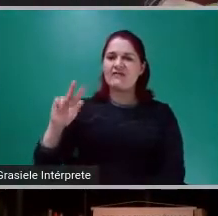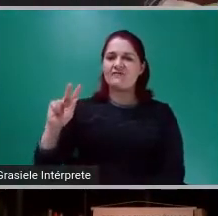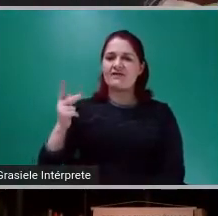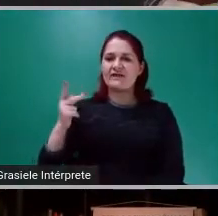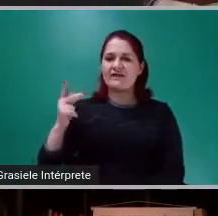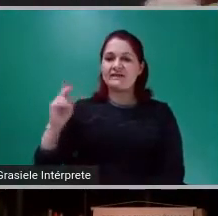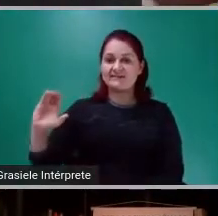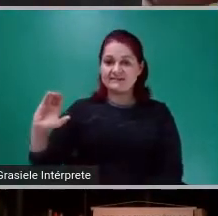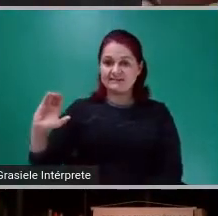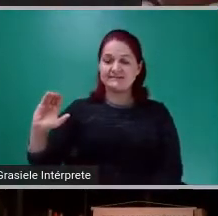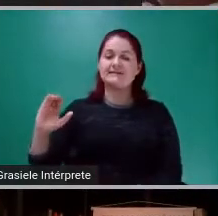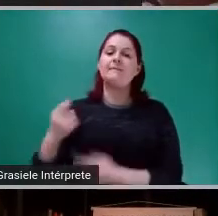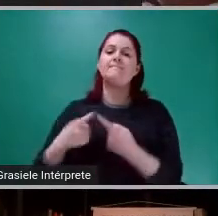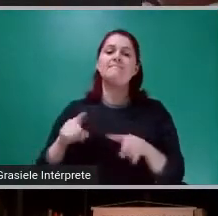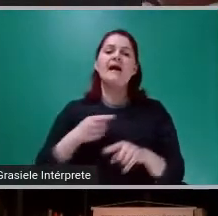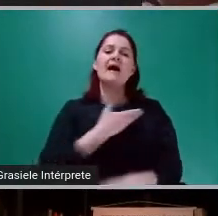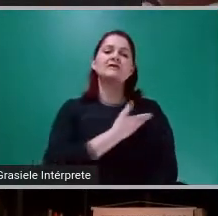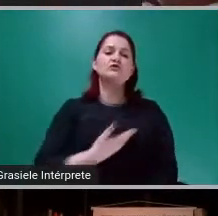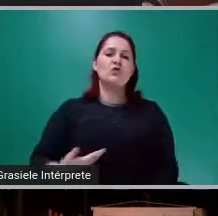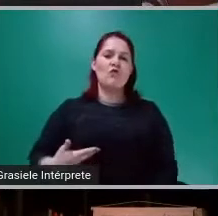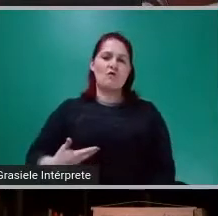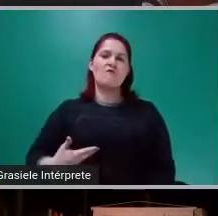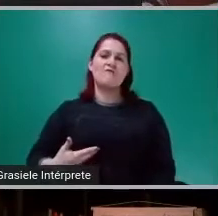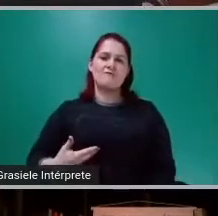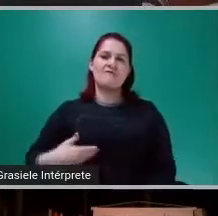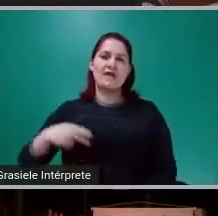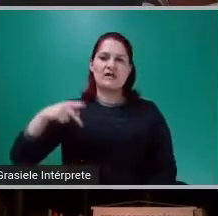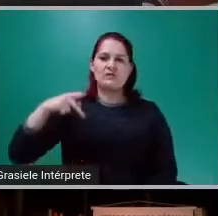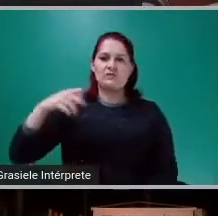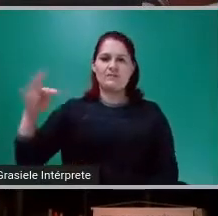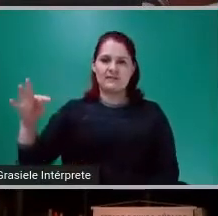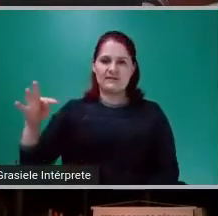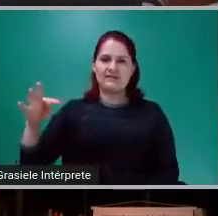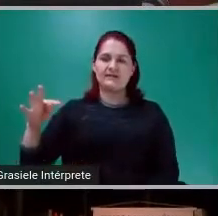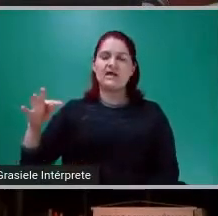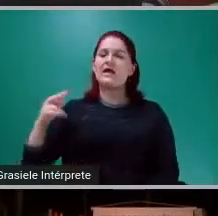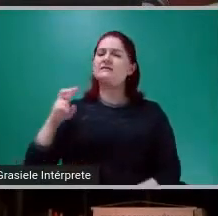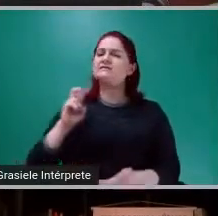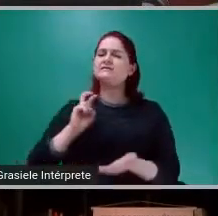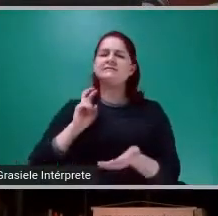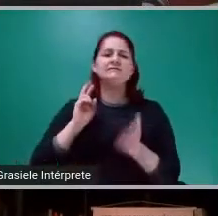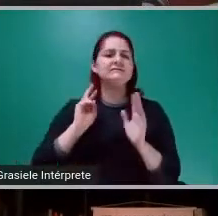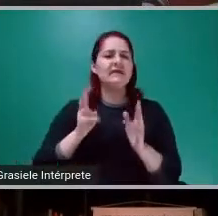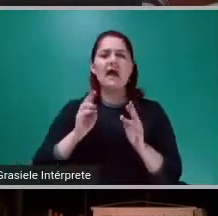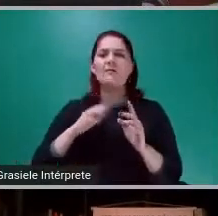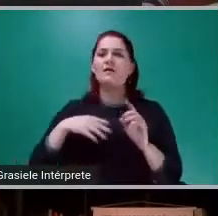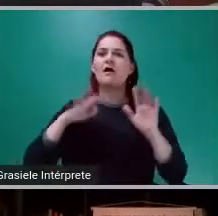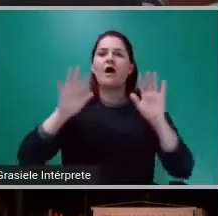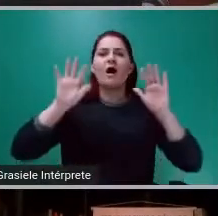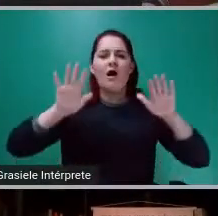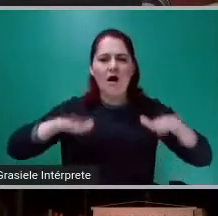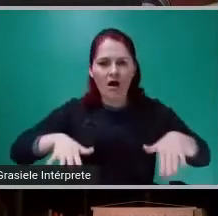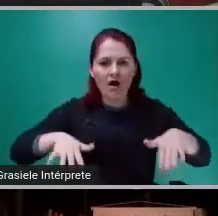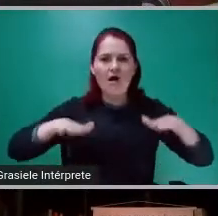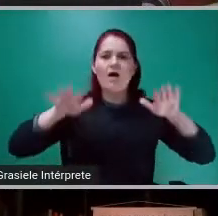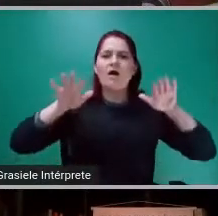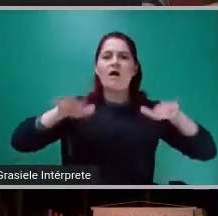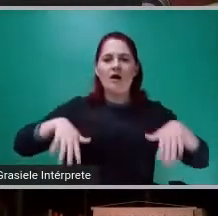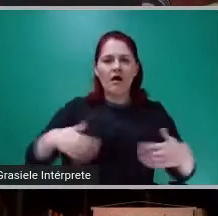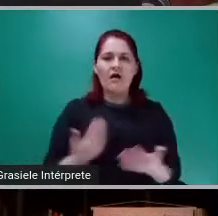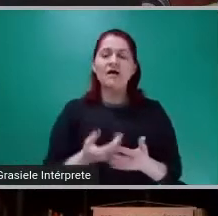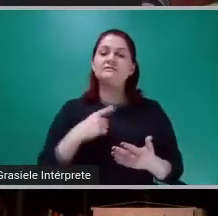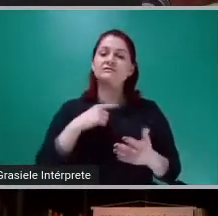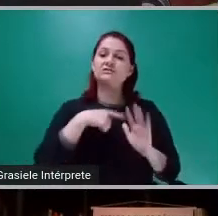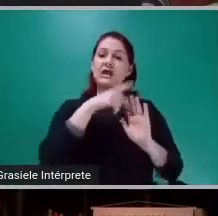que os governos do PT todos ajoelharam e saudavam o plano real. Saudavam. Cada vez que tinha uma